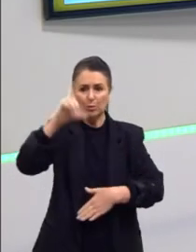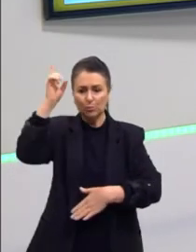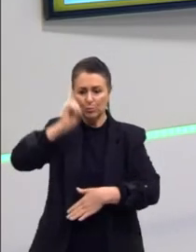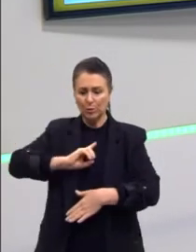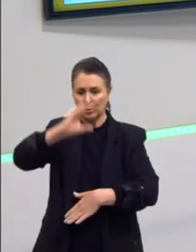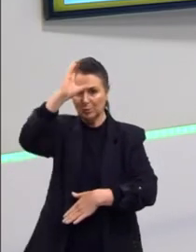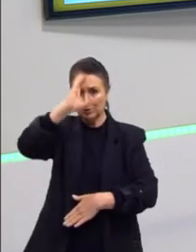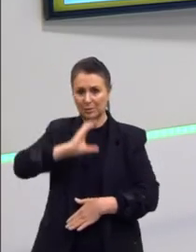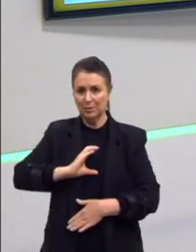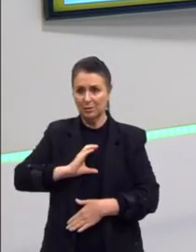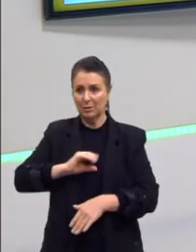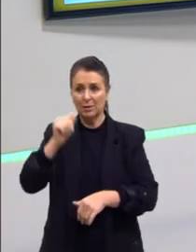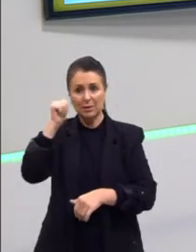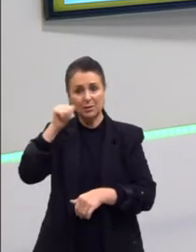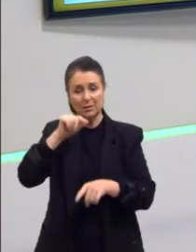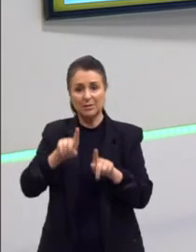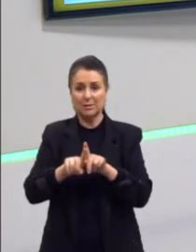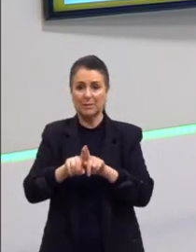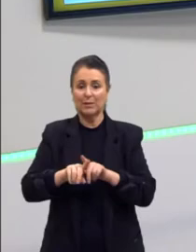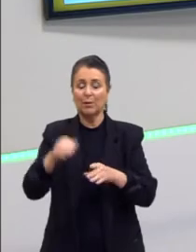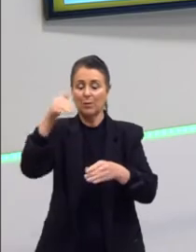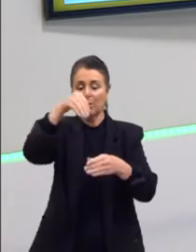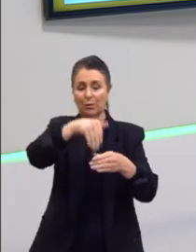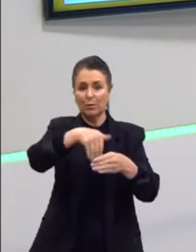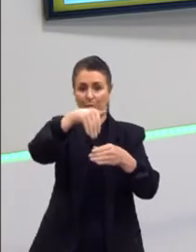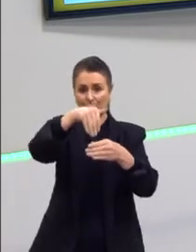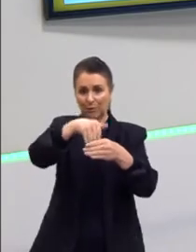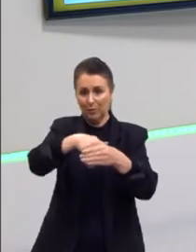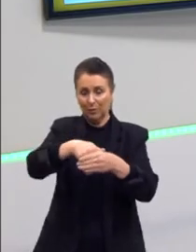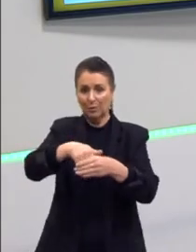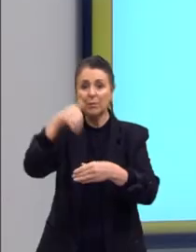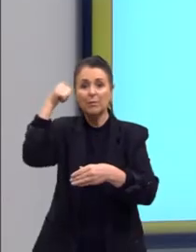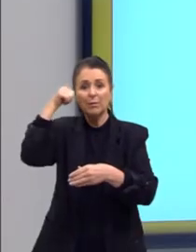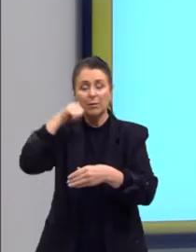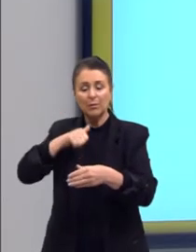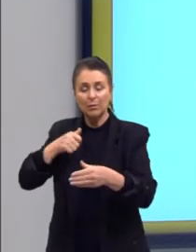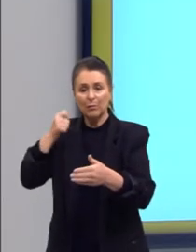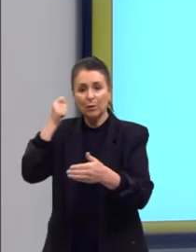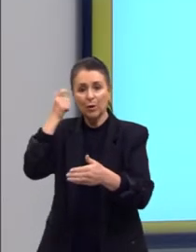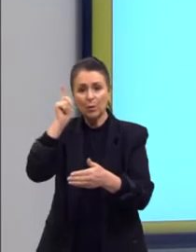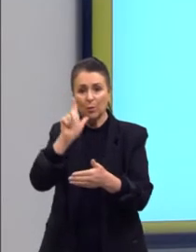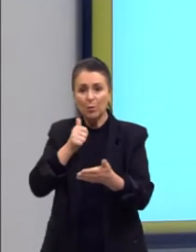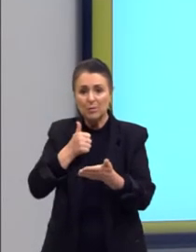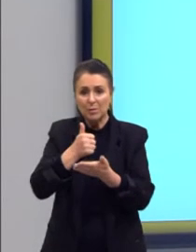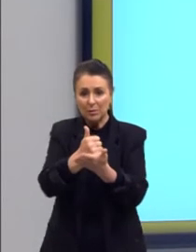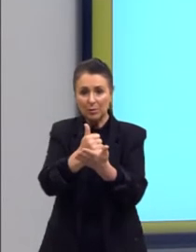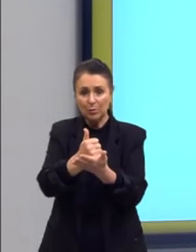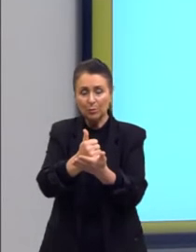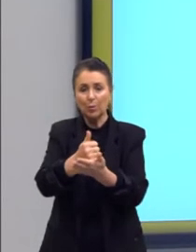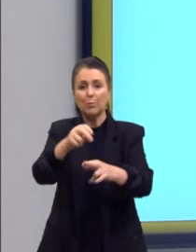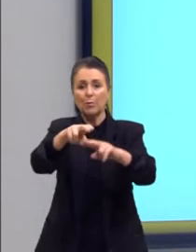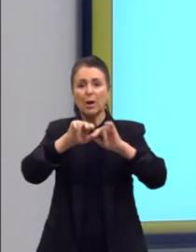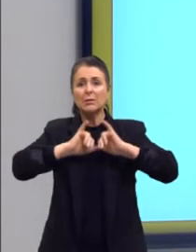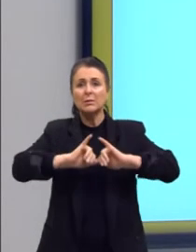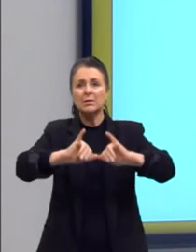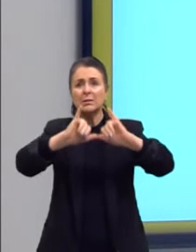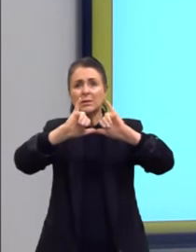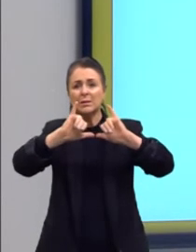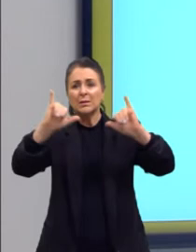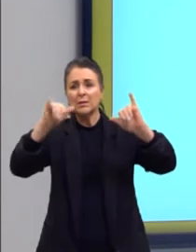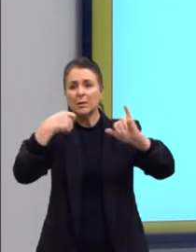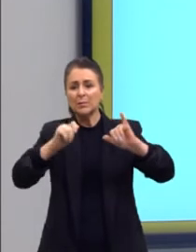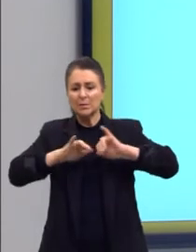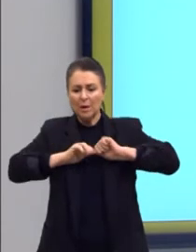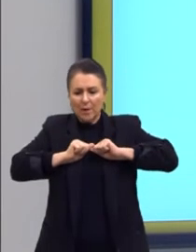as mulheres. Então, o voto feminino foi conquistado graças a essa campanha de extensão da cidadania,